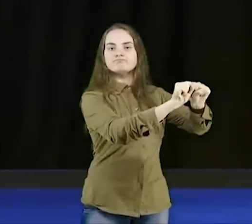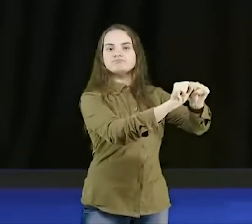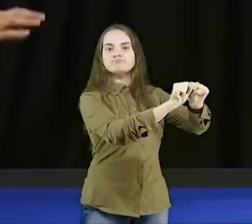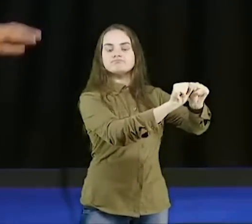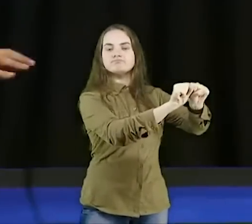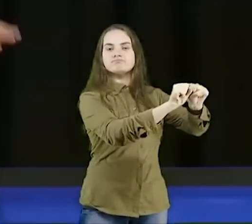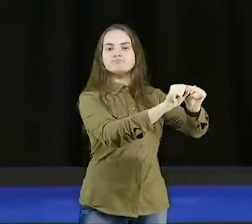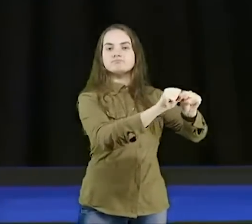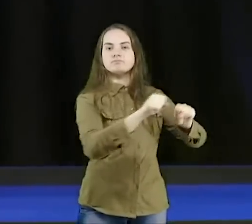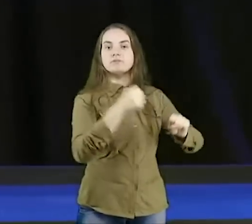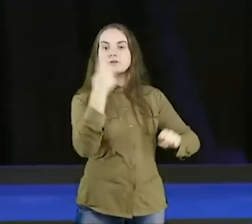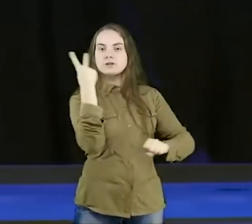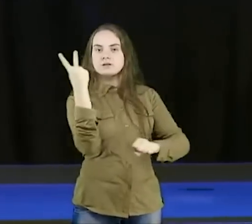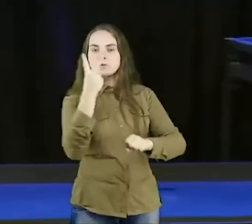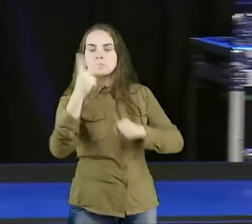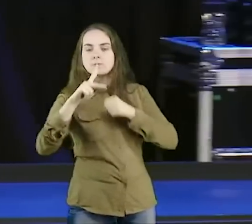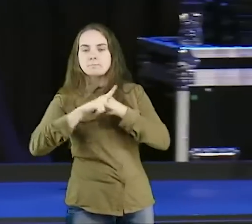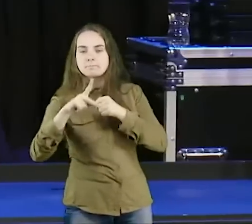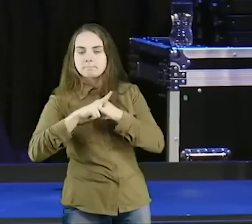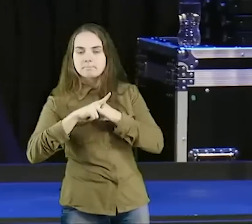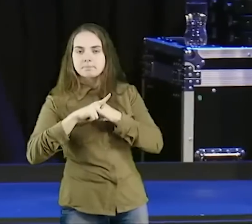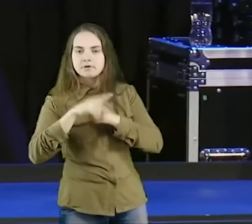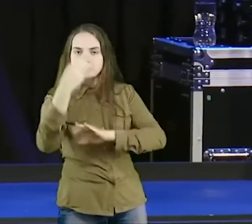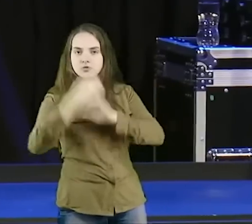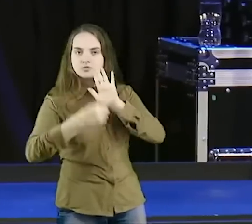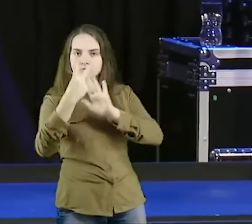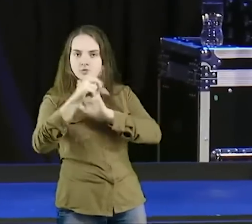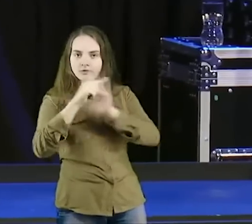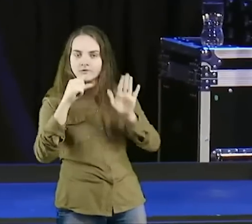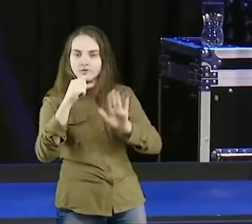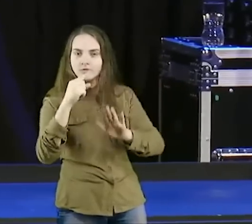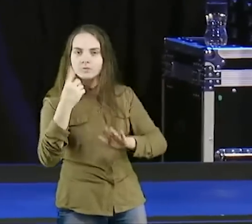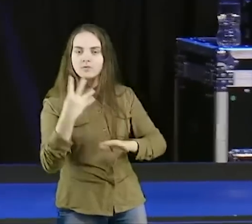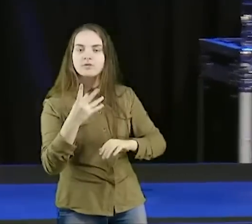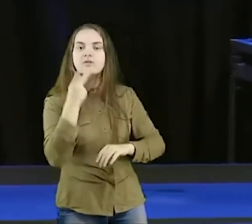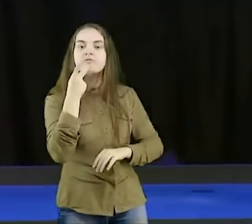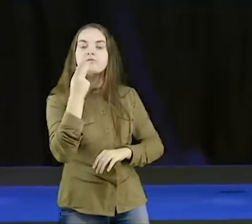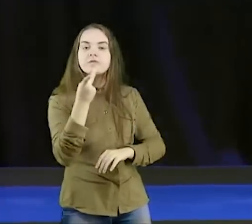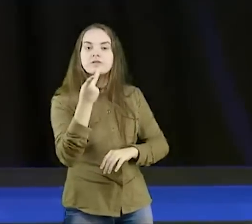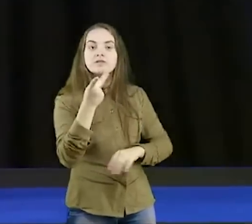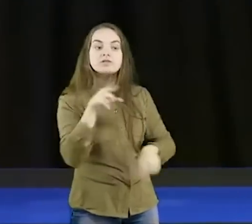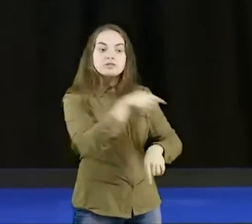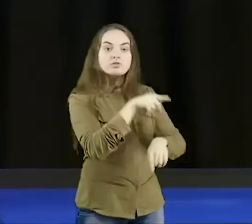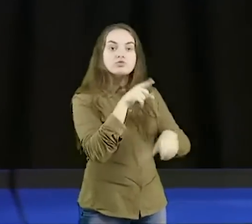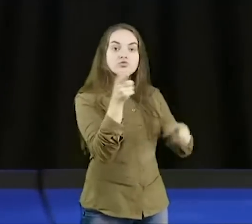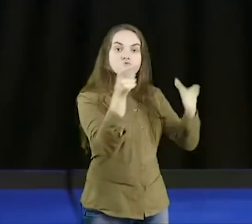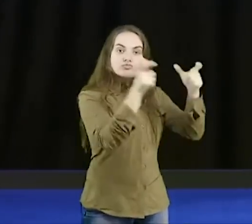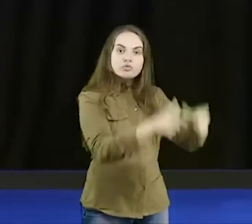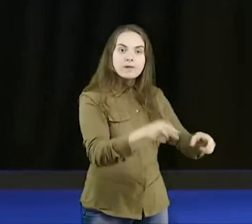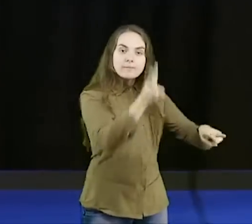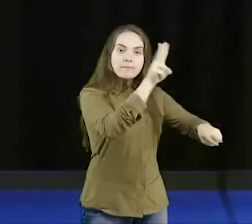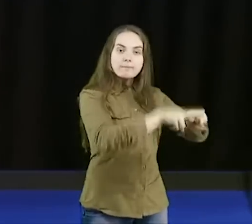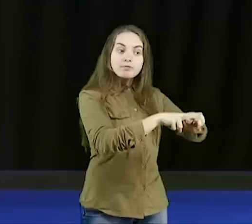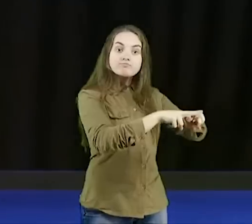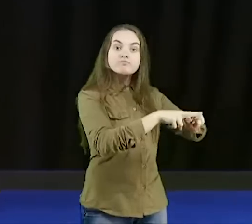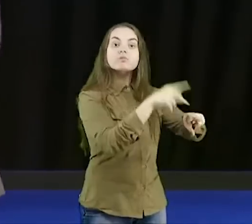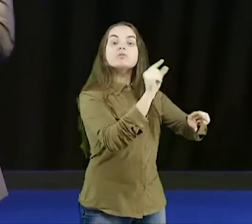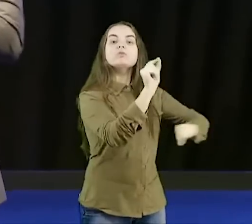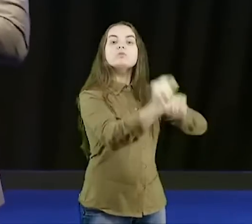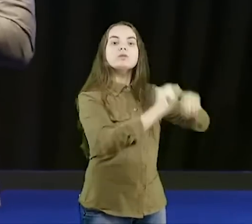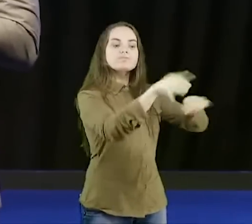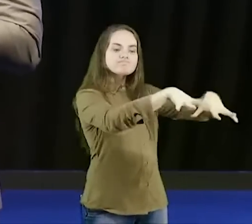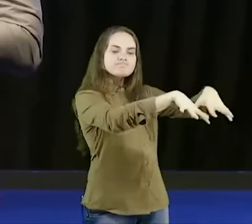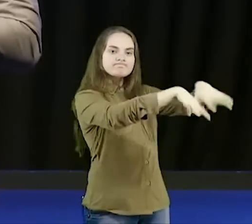segundo a Pedro 2,4, Judas capítulo 1, verso 6, o lugar de prisão dele, é nas trevas,